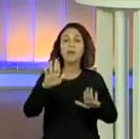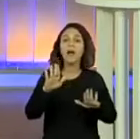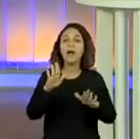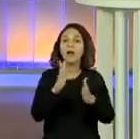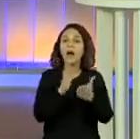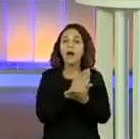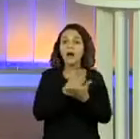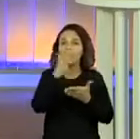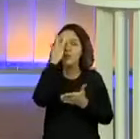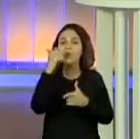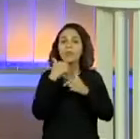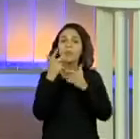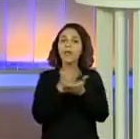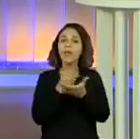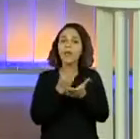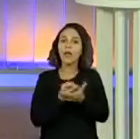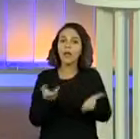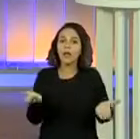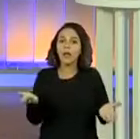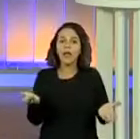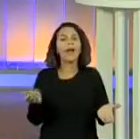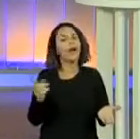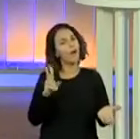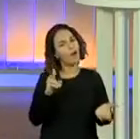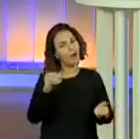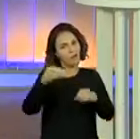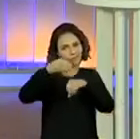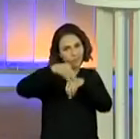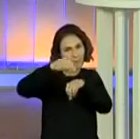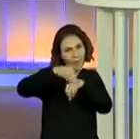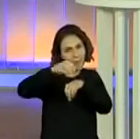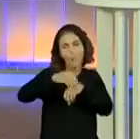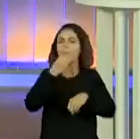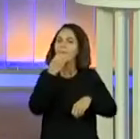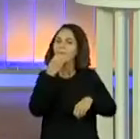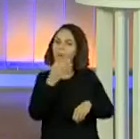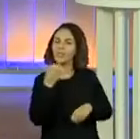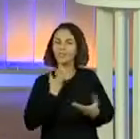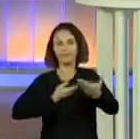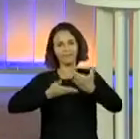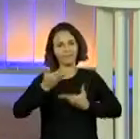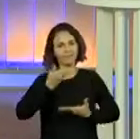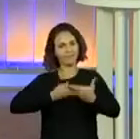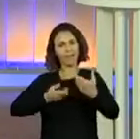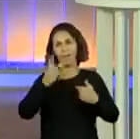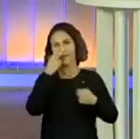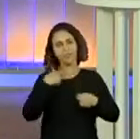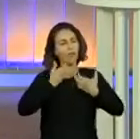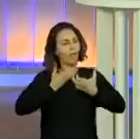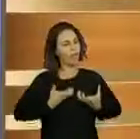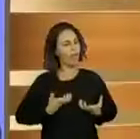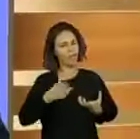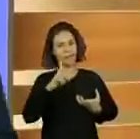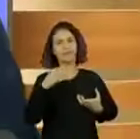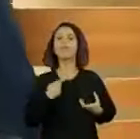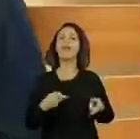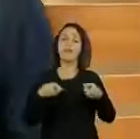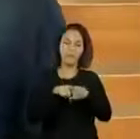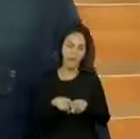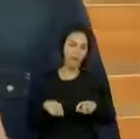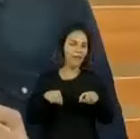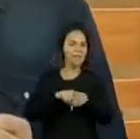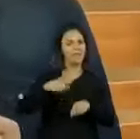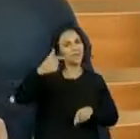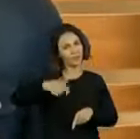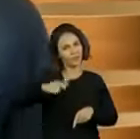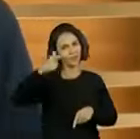essa dúvida. E eu sempre falo, conhecimento bom é conhecimento compartilhado, então eu não vou cansar de passar essa informação. Vejamos, para